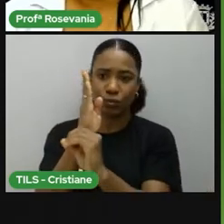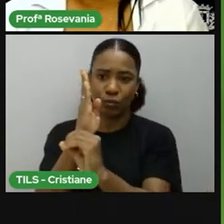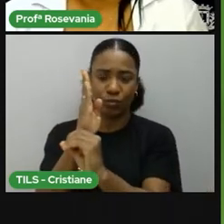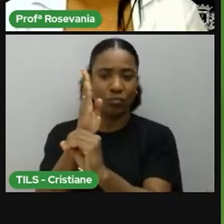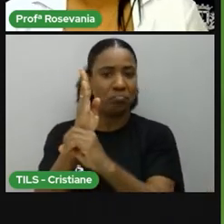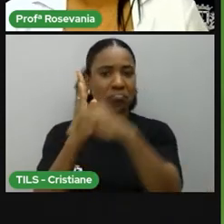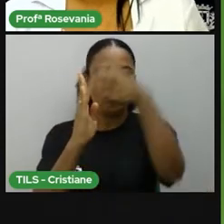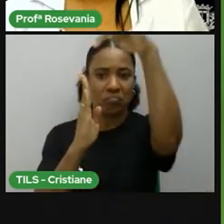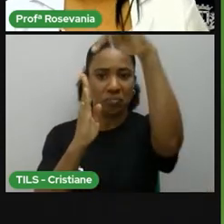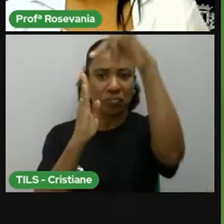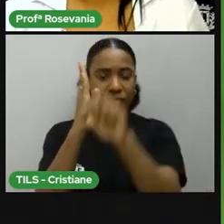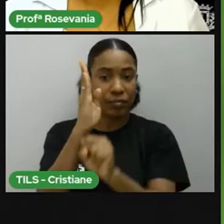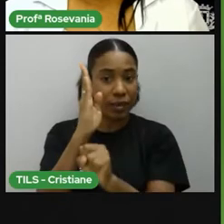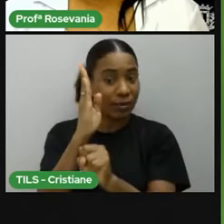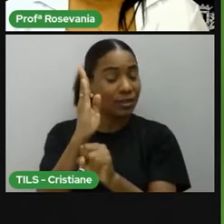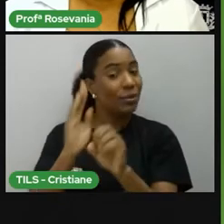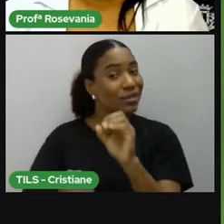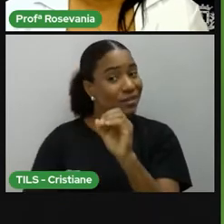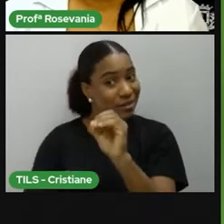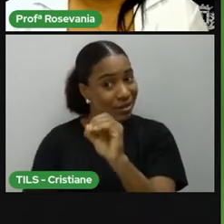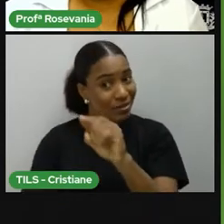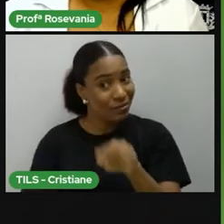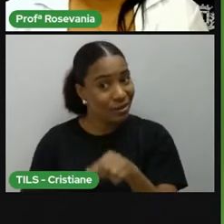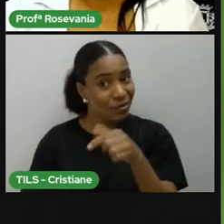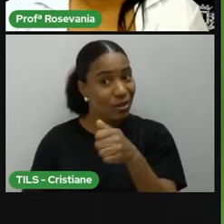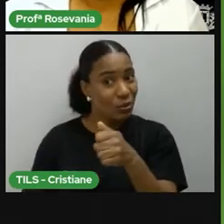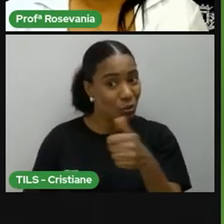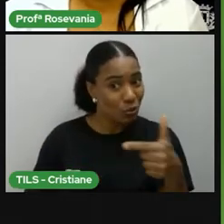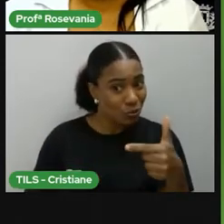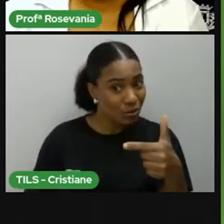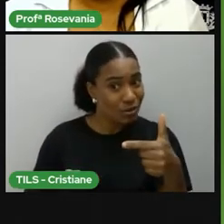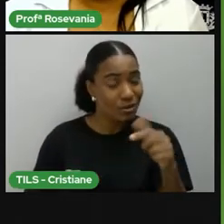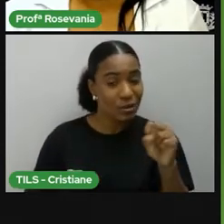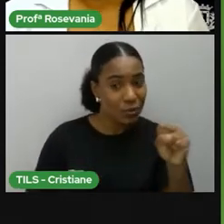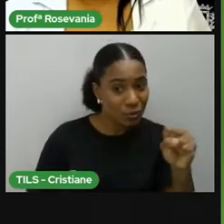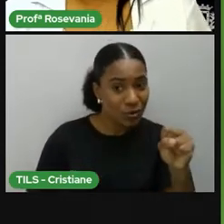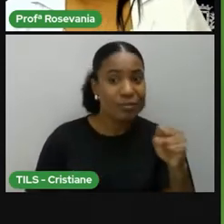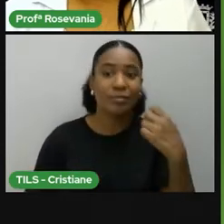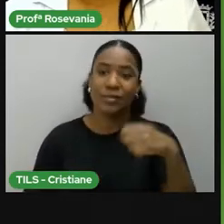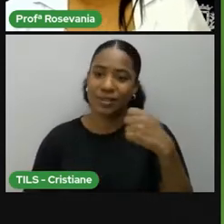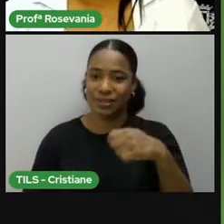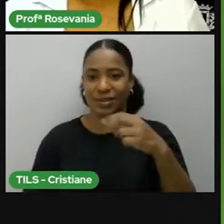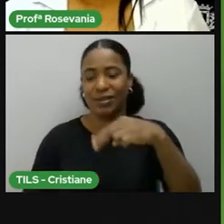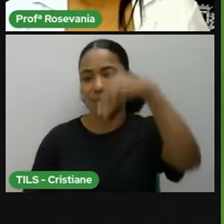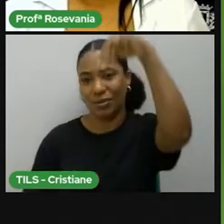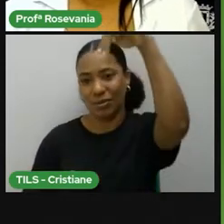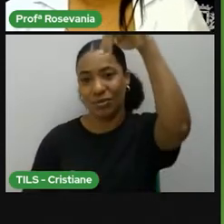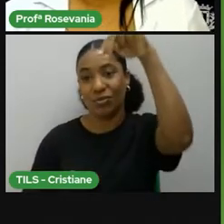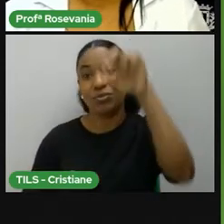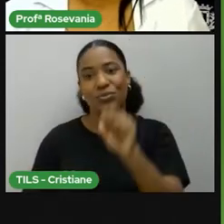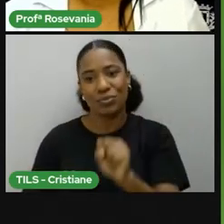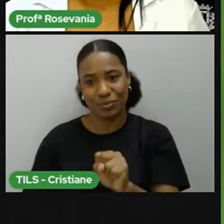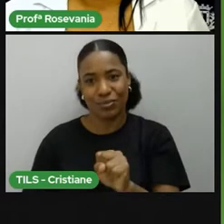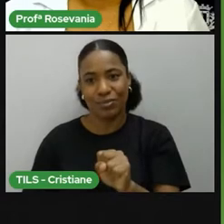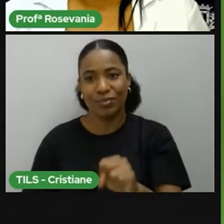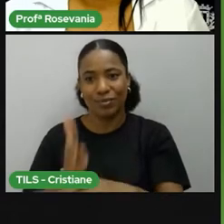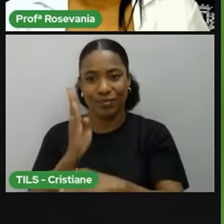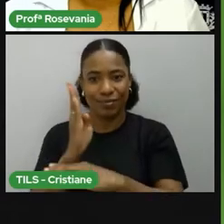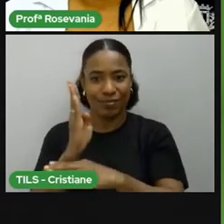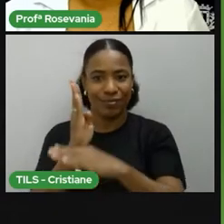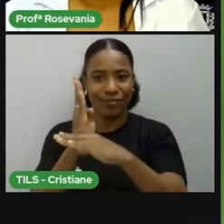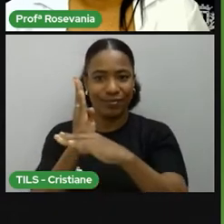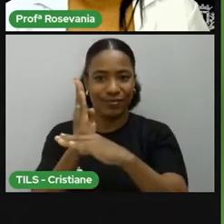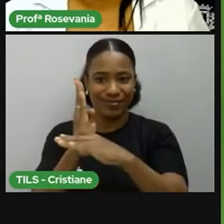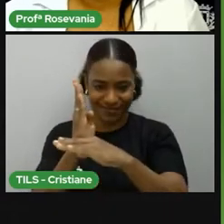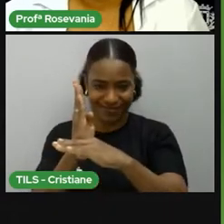segundos, por exemplo, eu já tenho que informar se é hemisfério norte ou hemisfério sul. E, normalmente, a gente usa a primeira